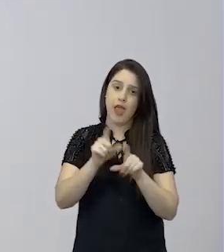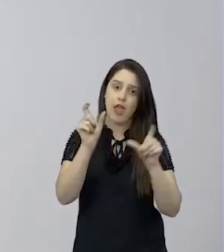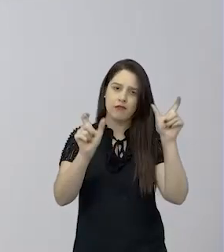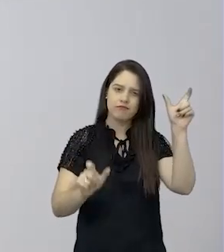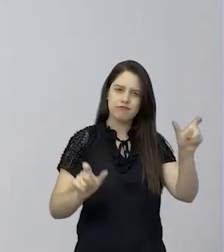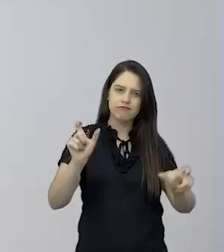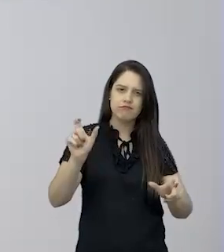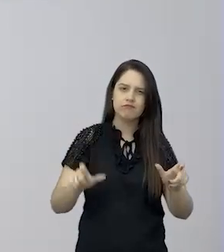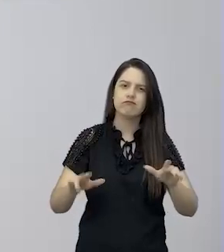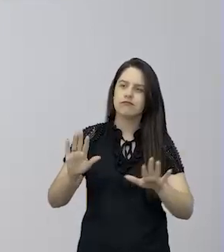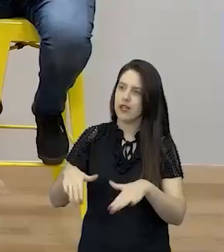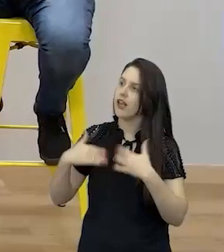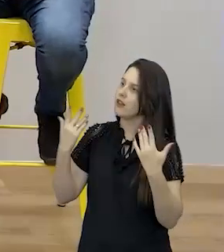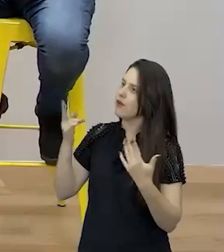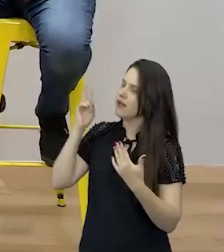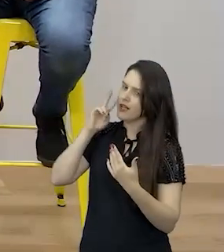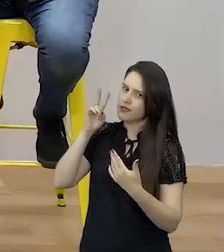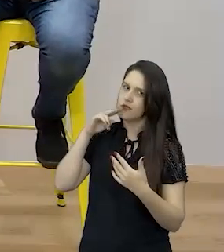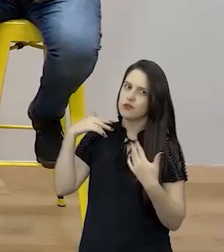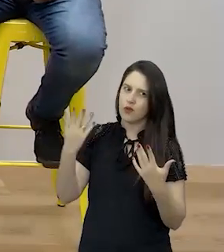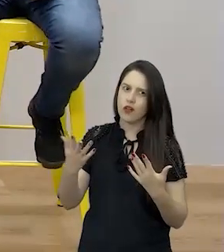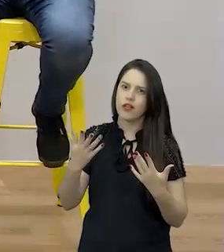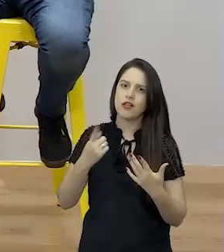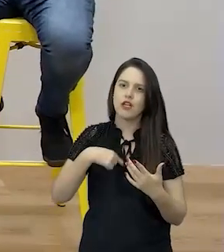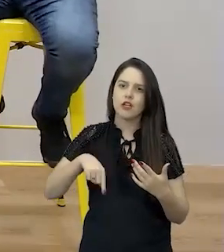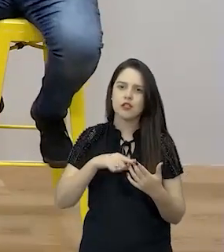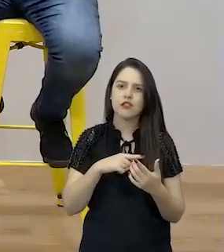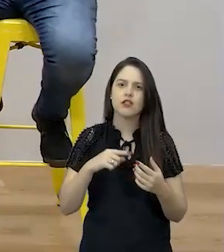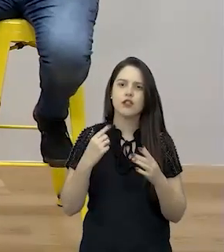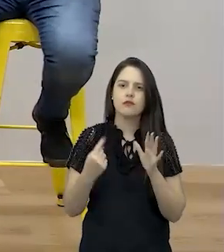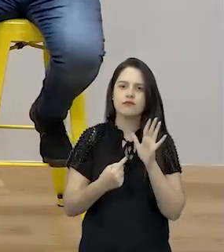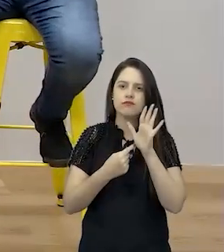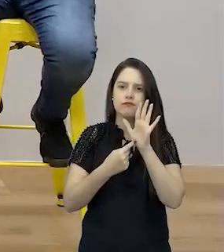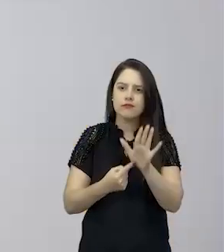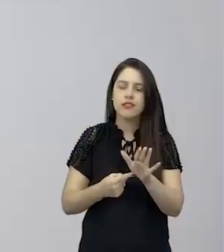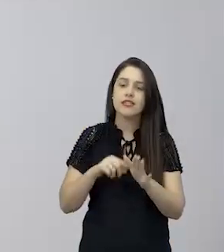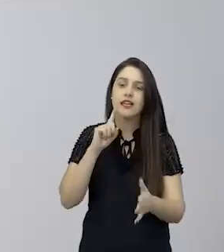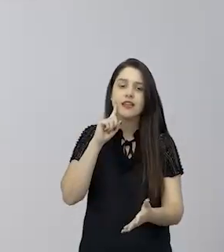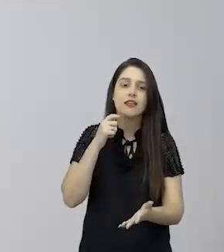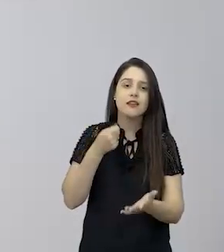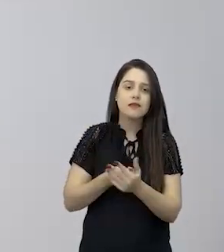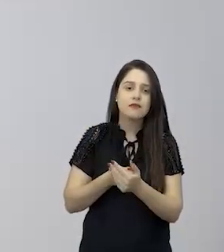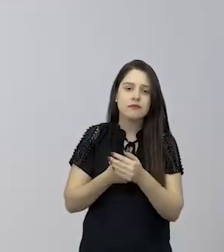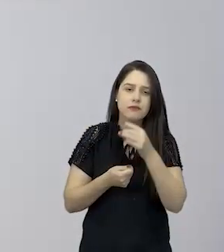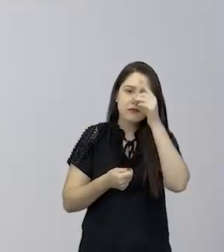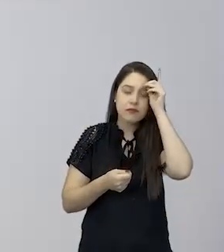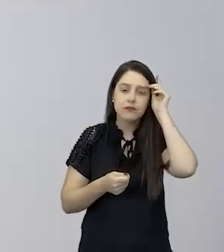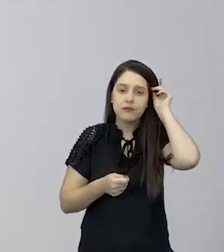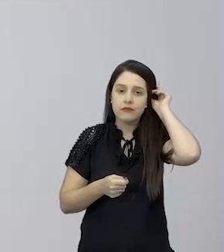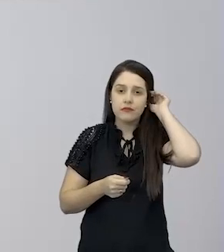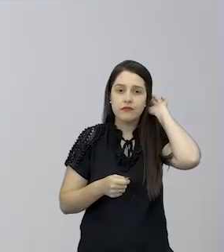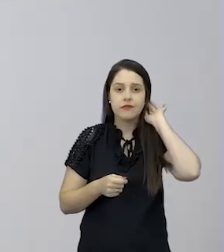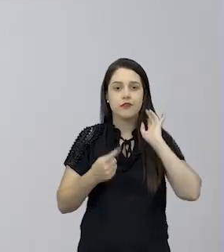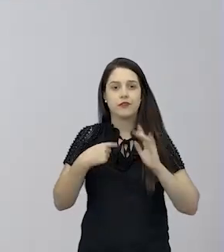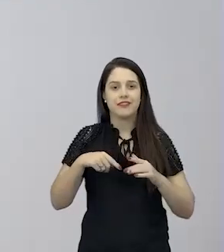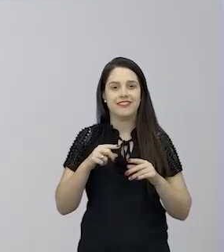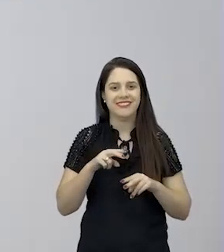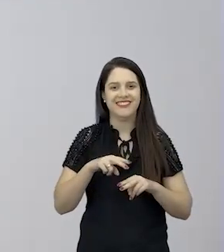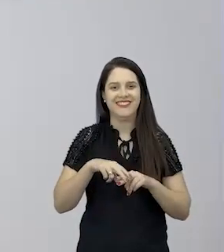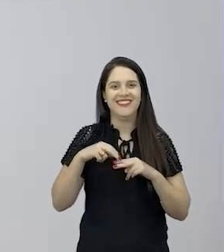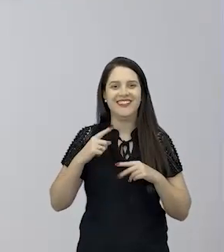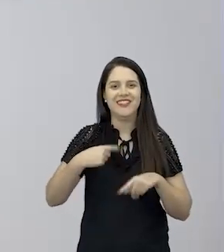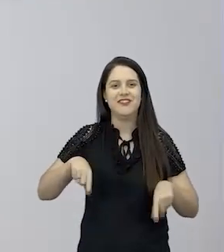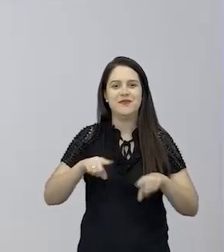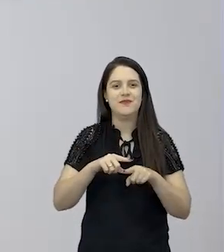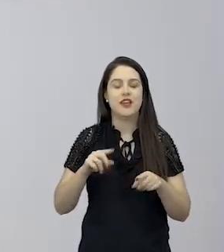Tem aquela velha história, né? Que os mais velhos falam, né? Que a nossa liberdade termina quando começa a liberdade do outro, né? É verdade. Então, quando nós